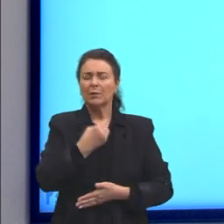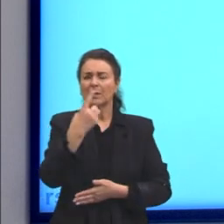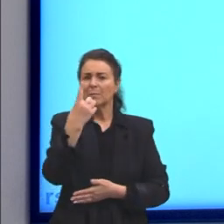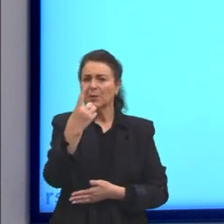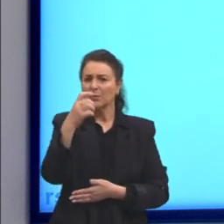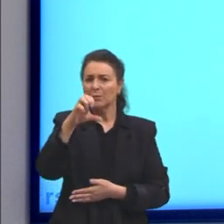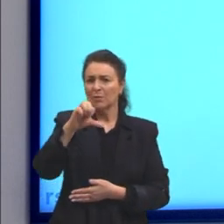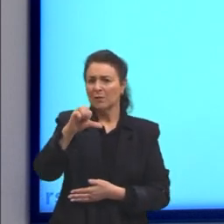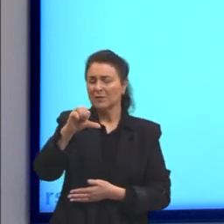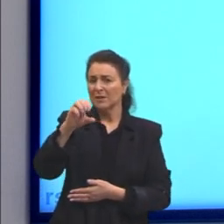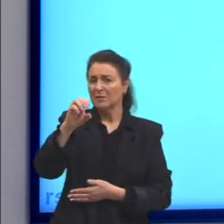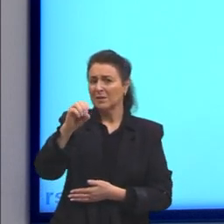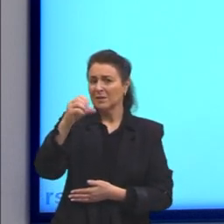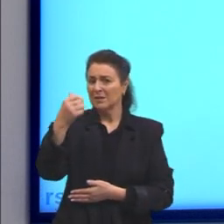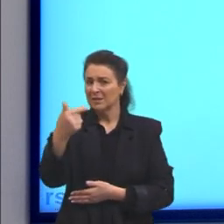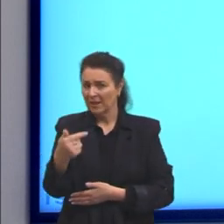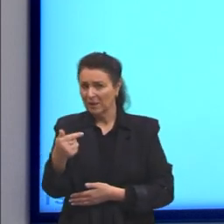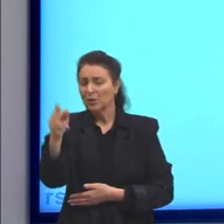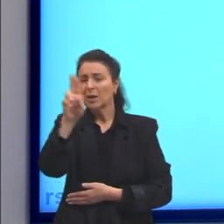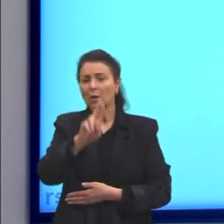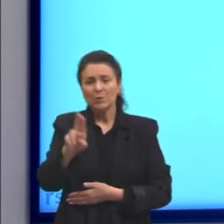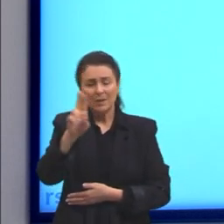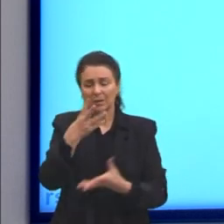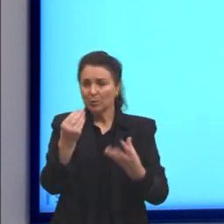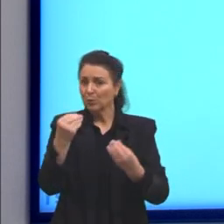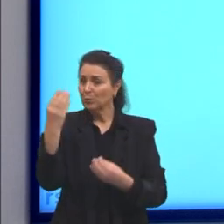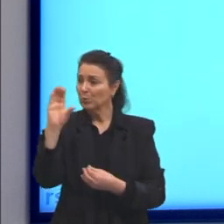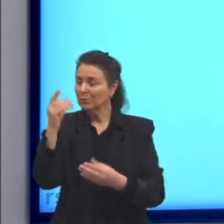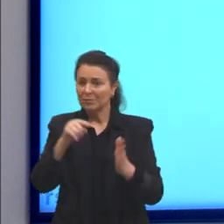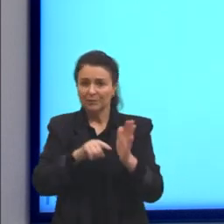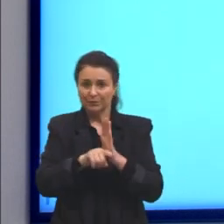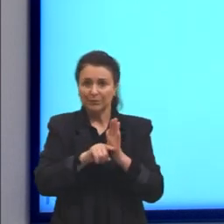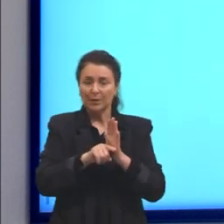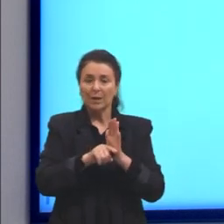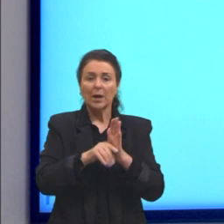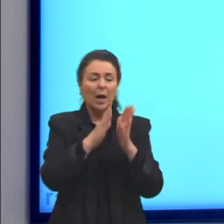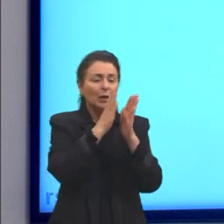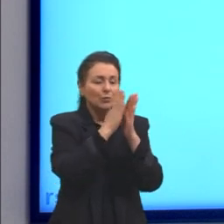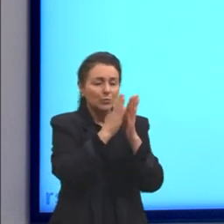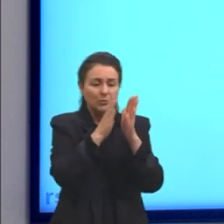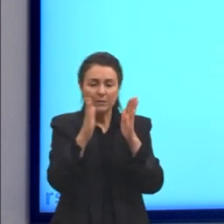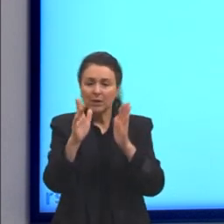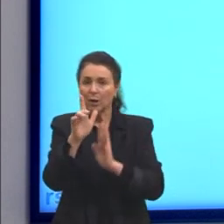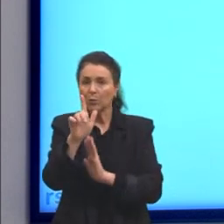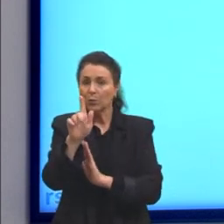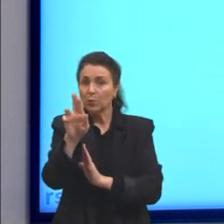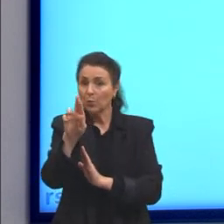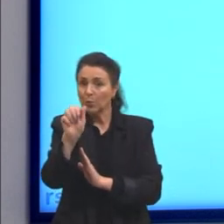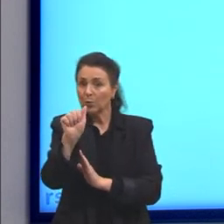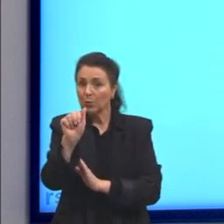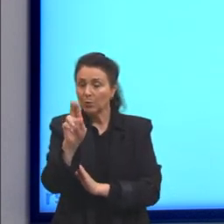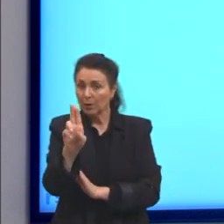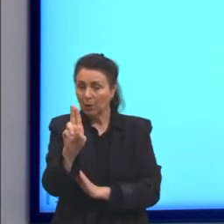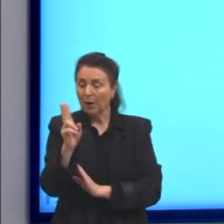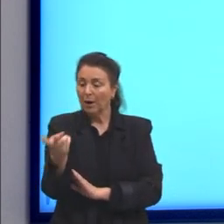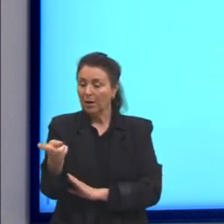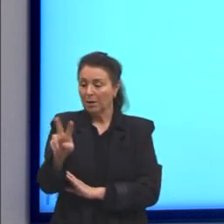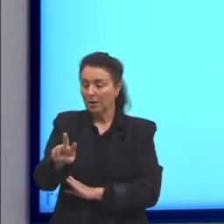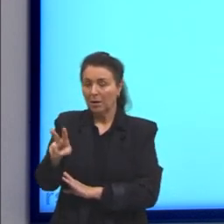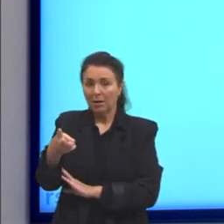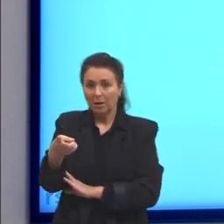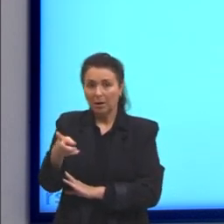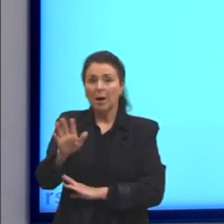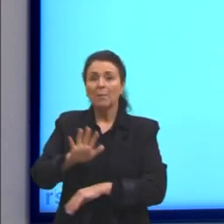mais usada pelos cientistas. Ela tem a mesma divisão de graus, como na escala Celsius. Então, a conversão dela é muito mais